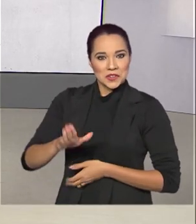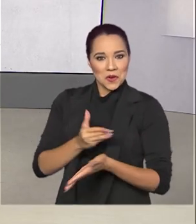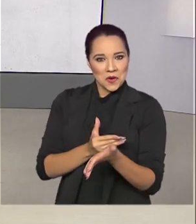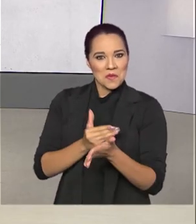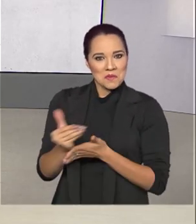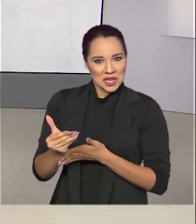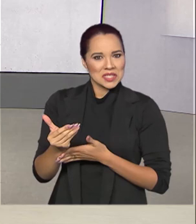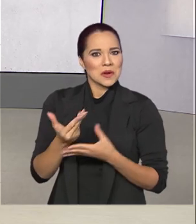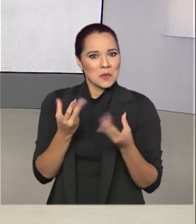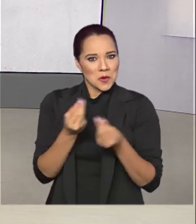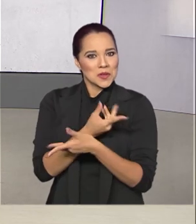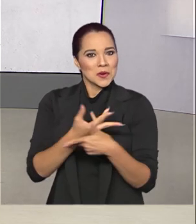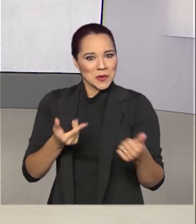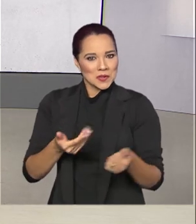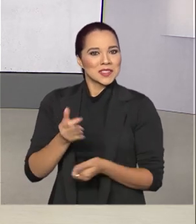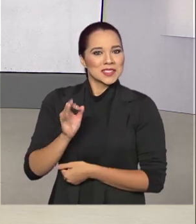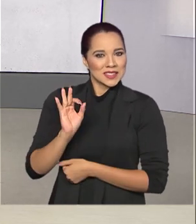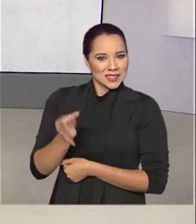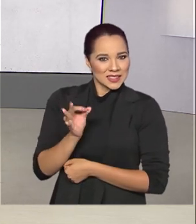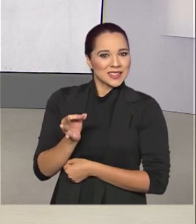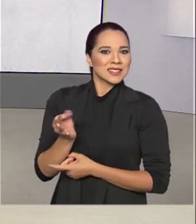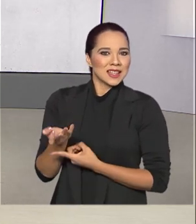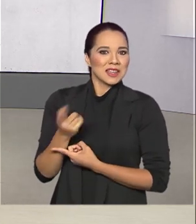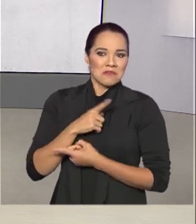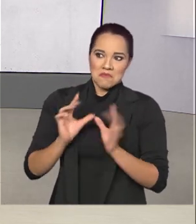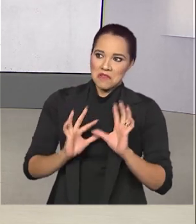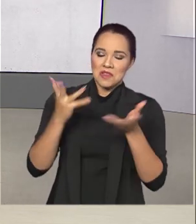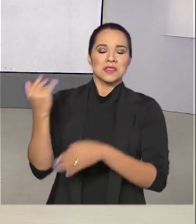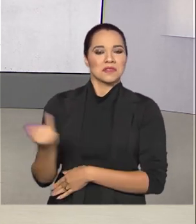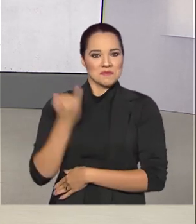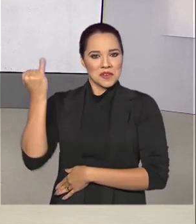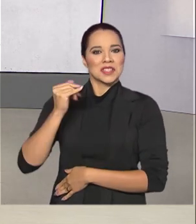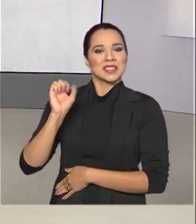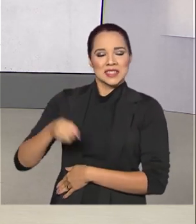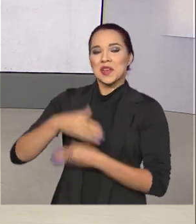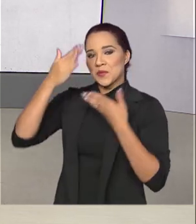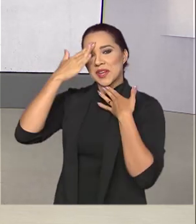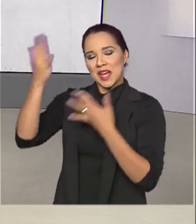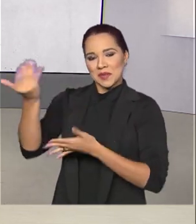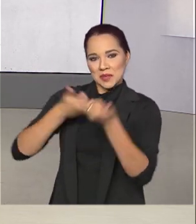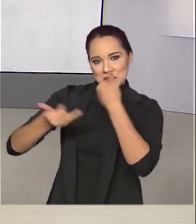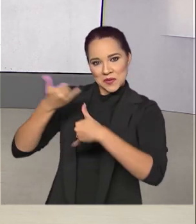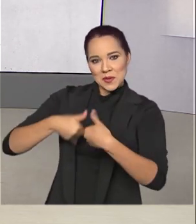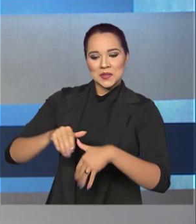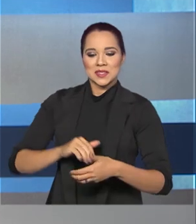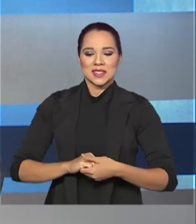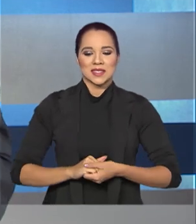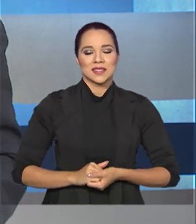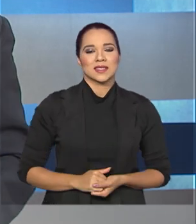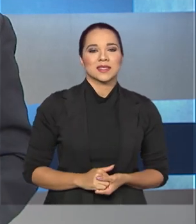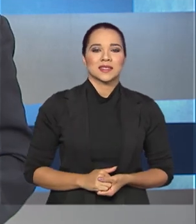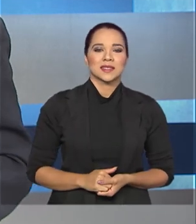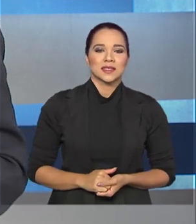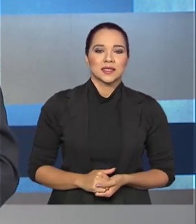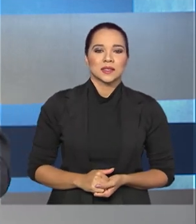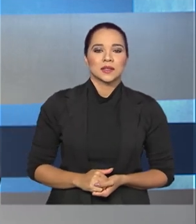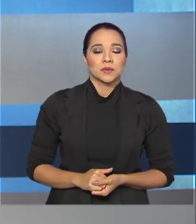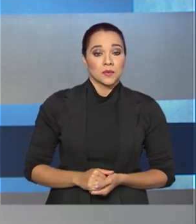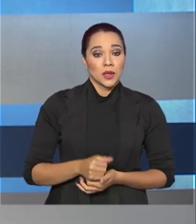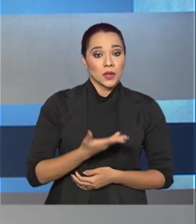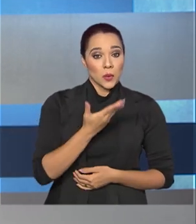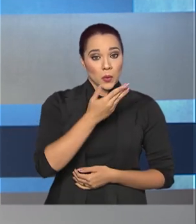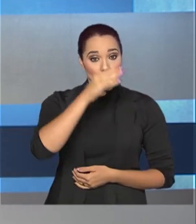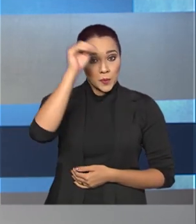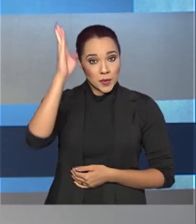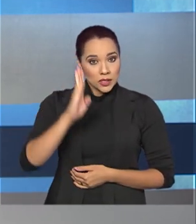bastante movimentada, bastante eventos importantes, não é Glauco? Obrigado pelas suas informações. O Brasil é